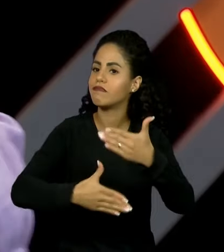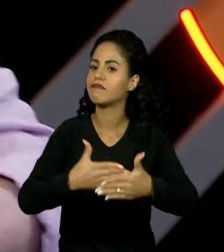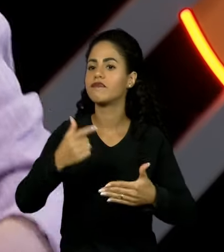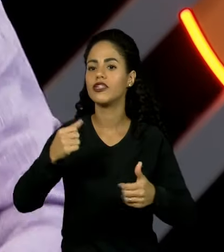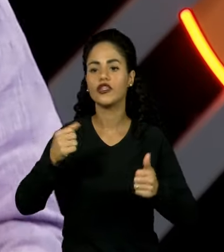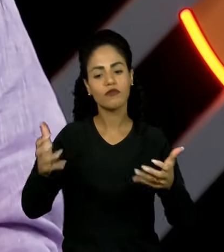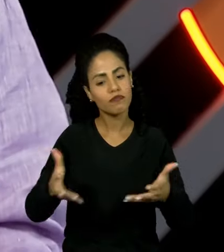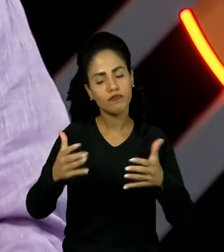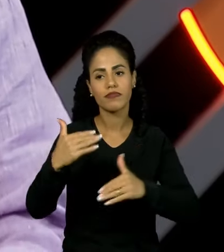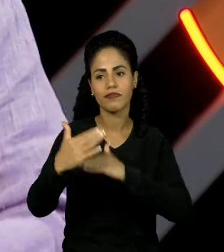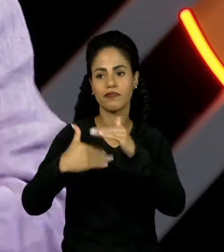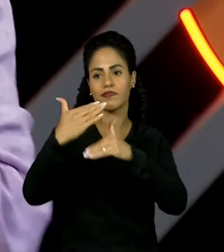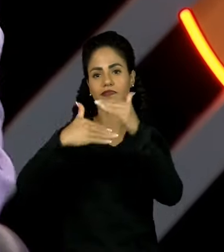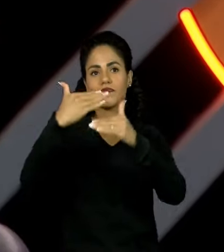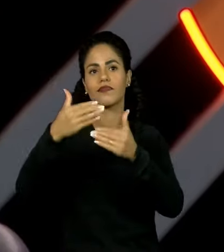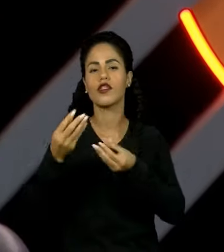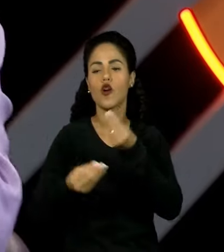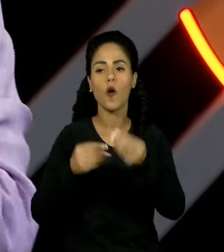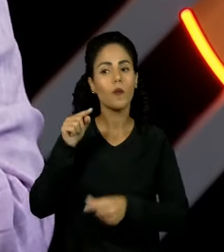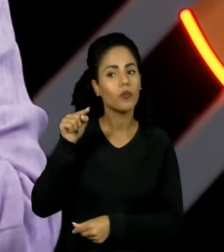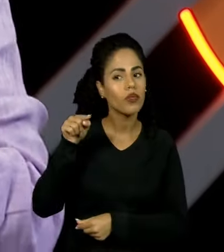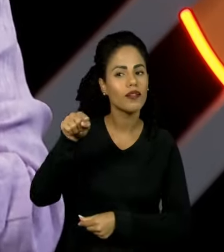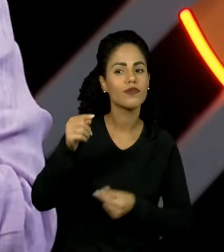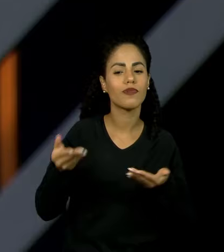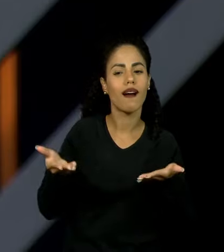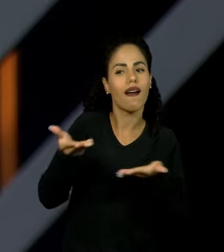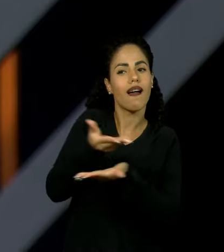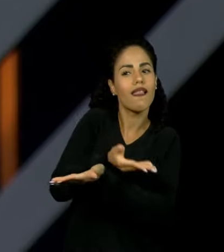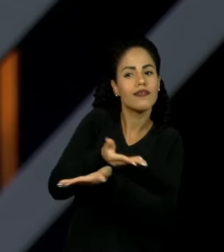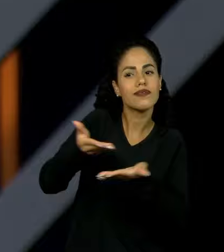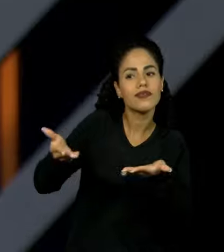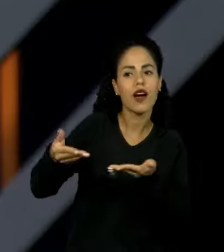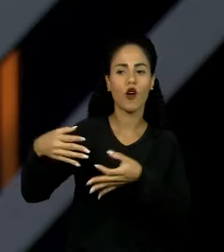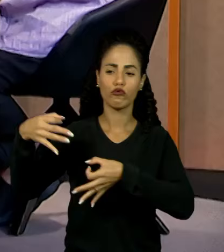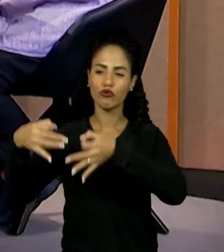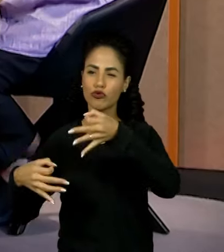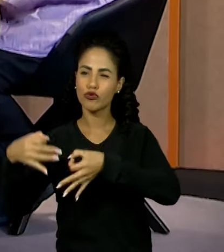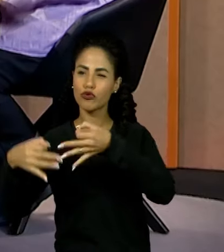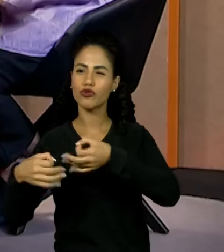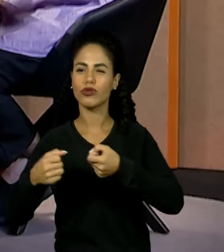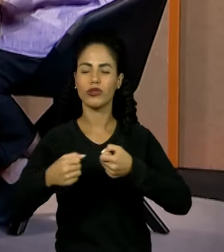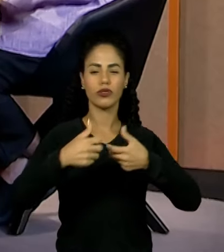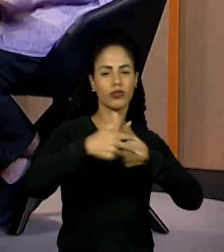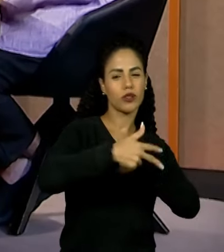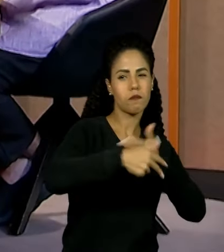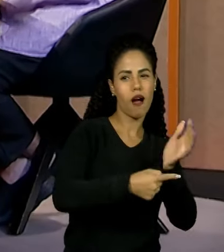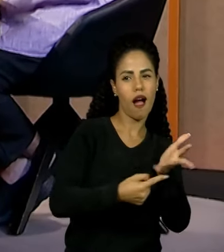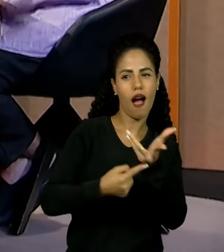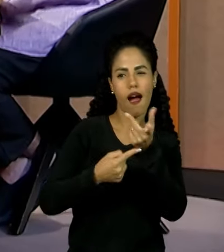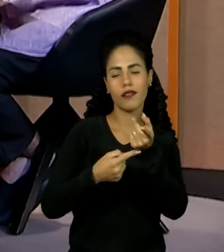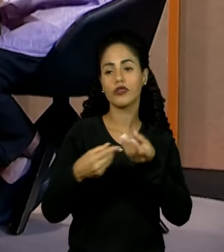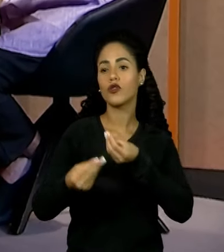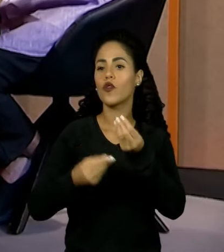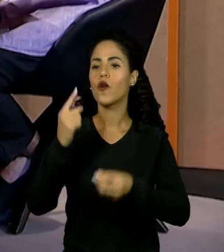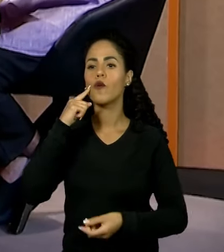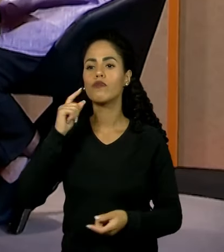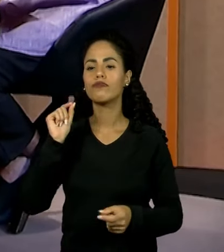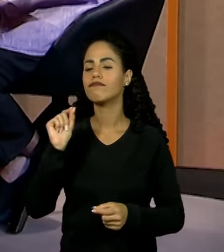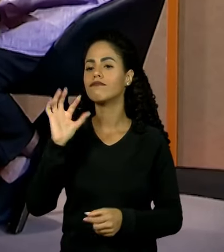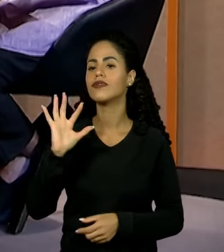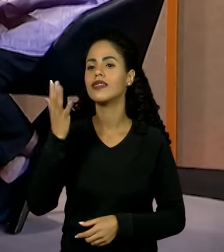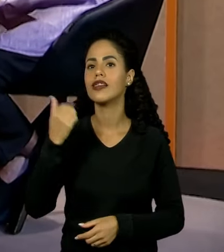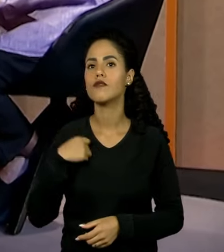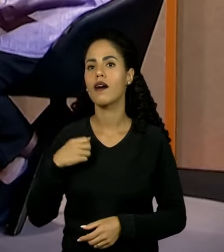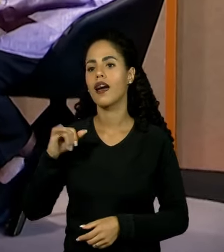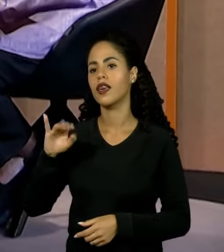tá florescendo em cima dessa relação da justiça, enfim, pode não saber. Mas